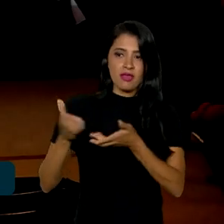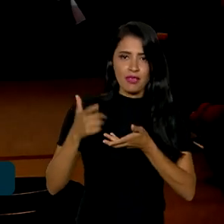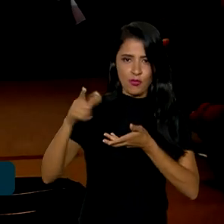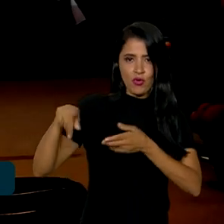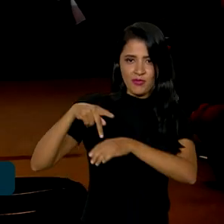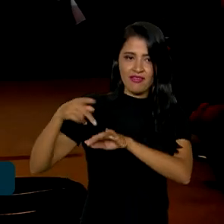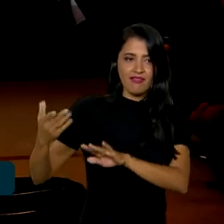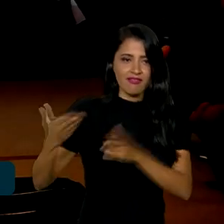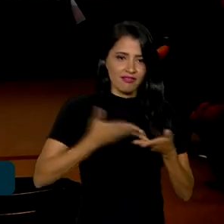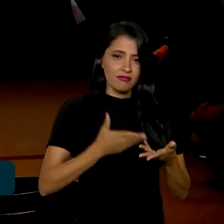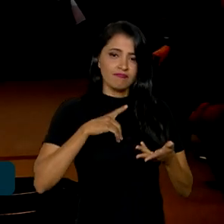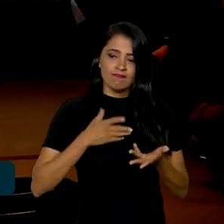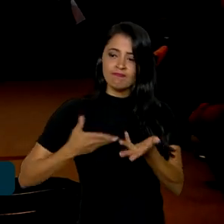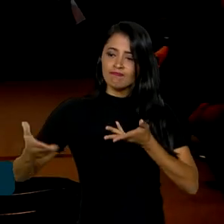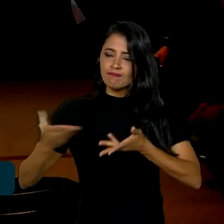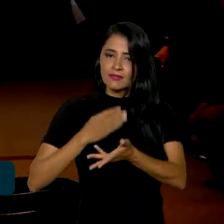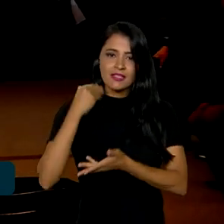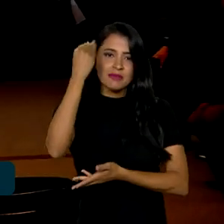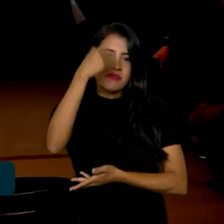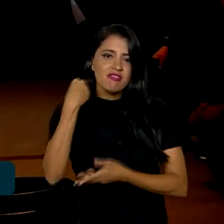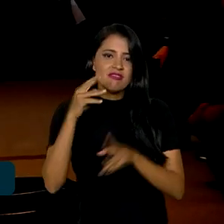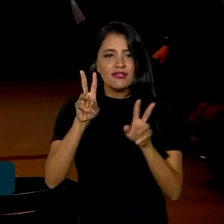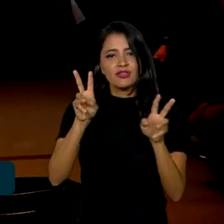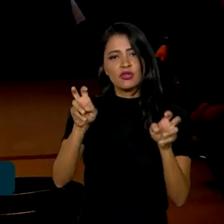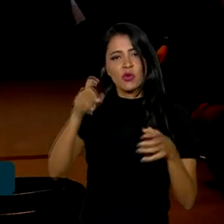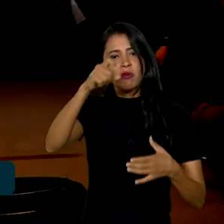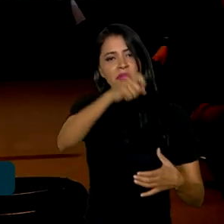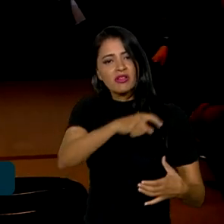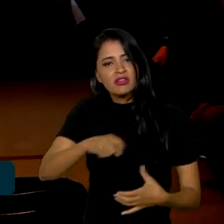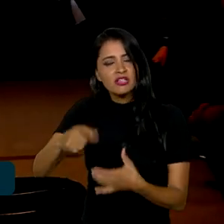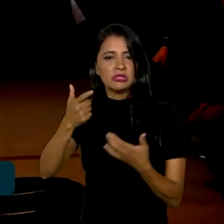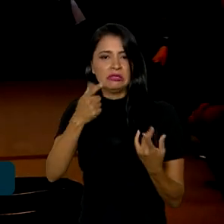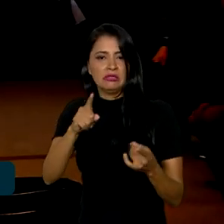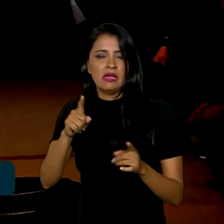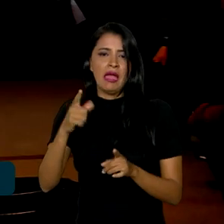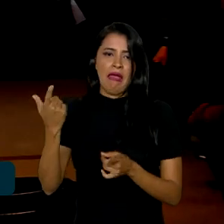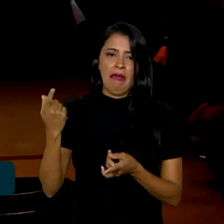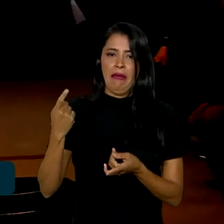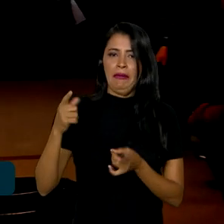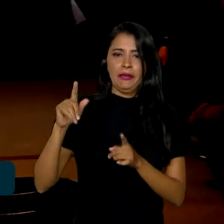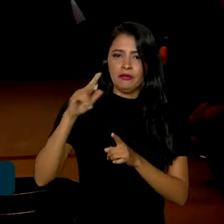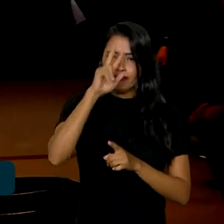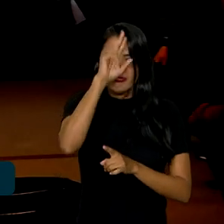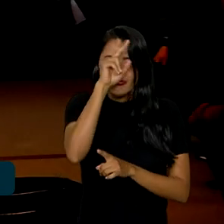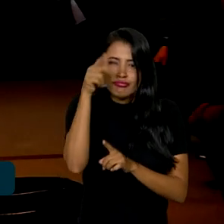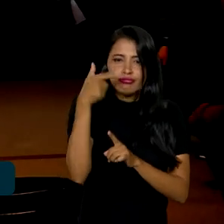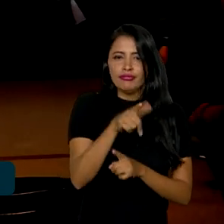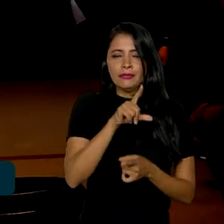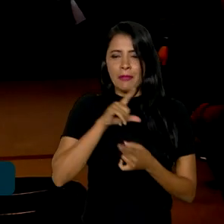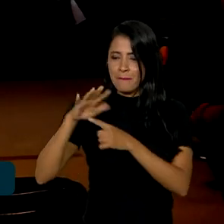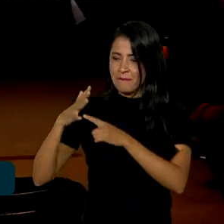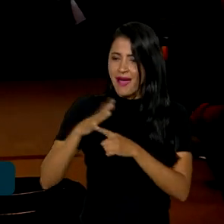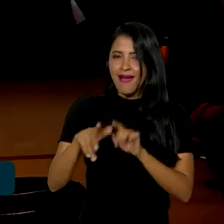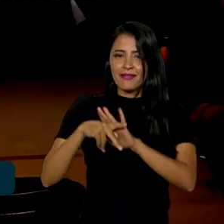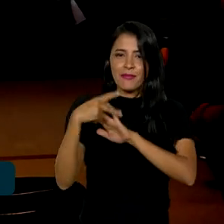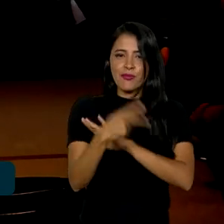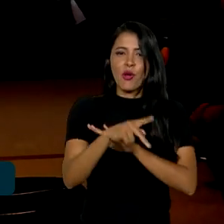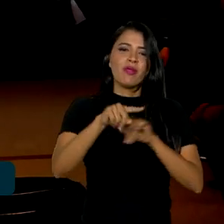dos países para fazer essa troca de experiência sobre plantio, combate a pragas, desenvolvimento de máquinas adaptadas a pequenas